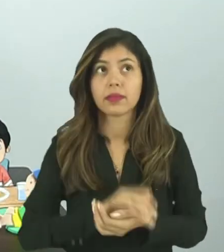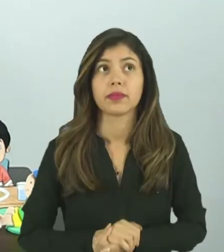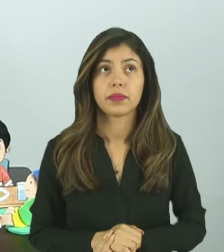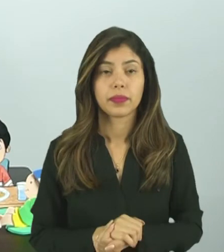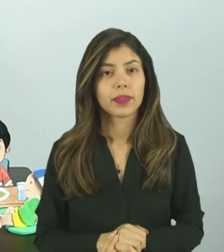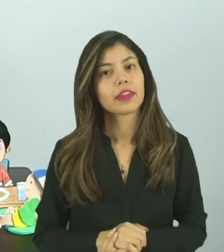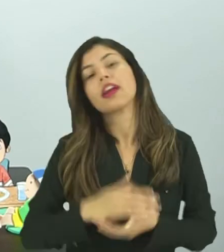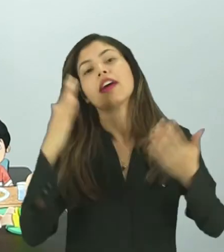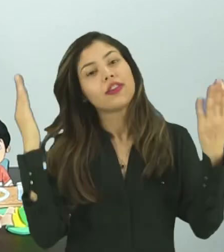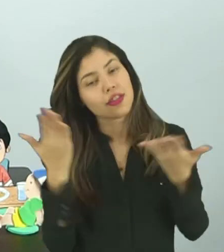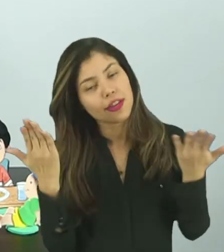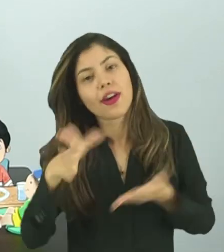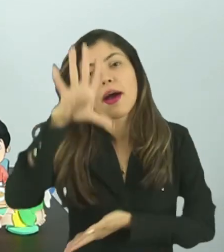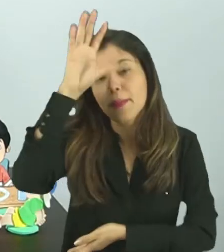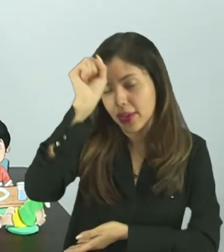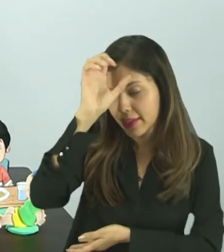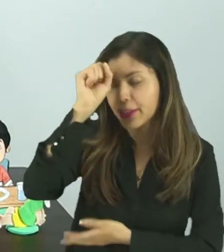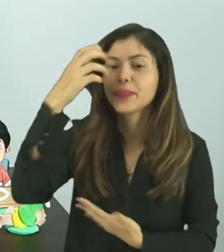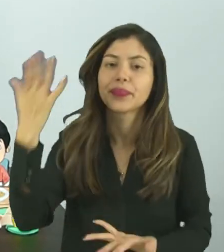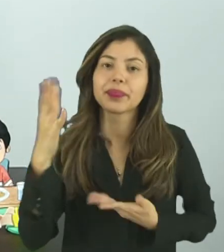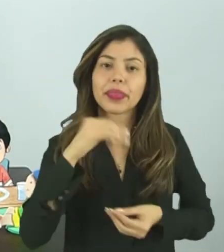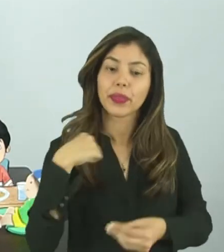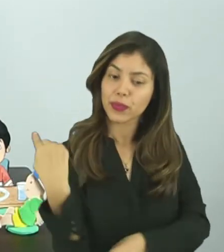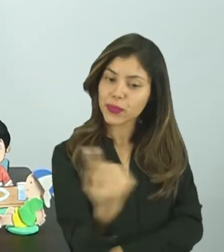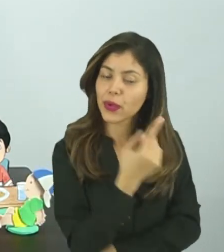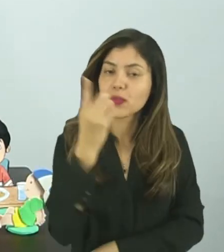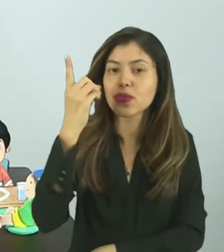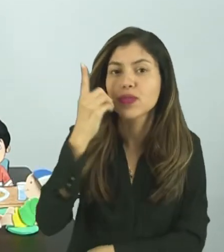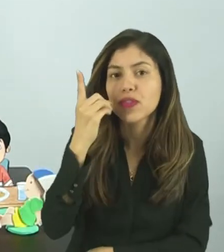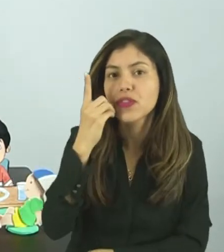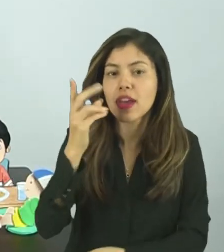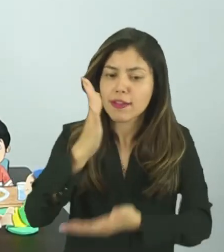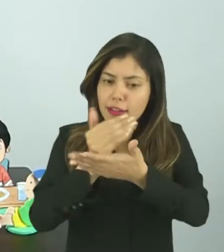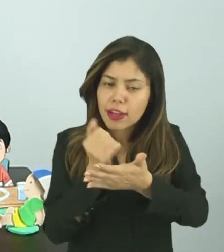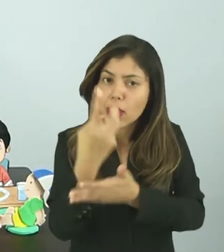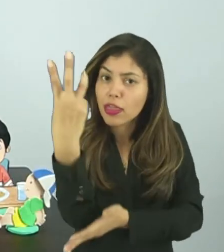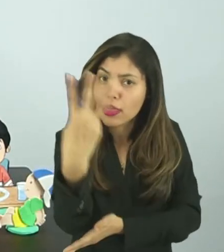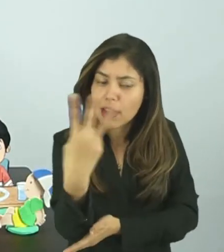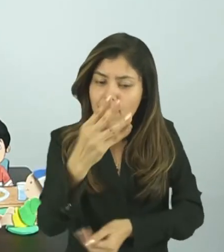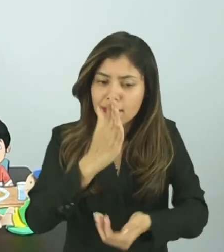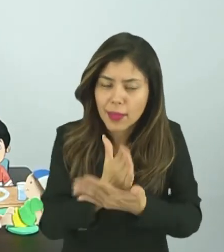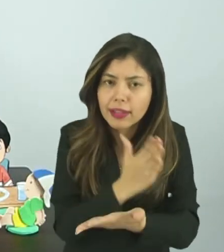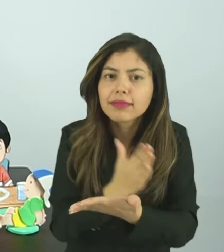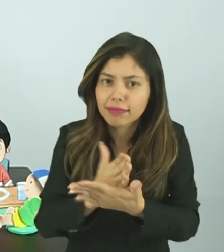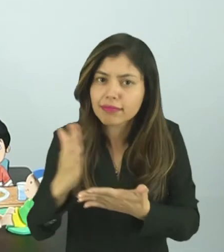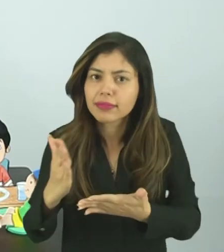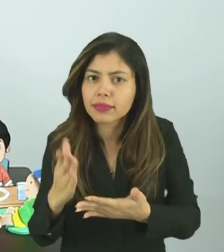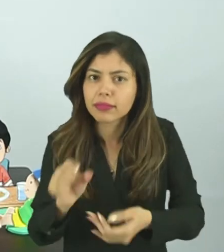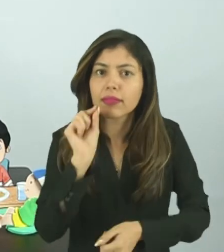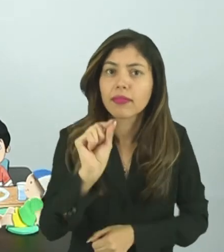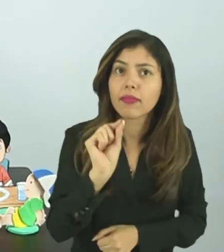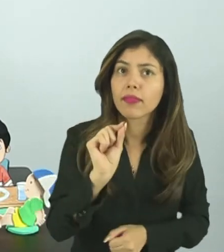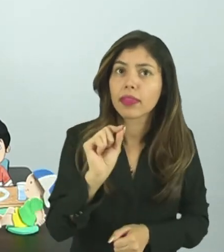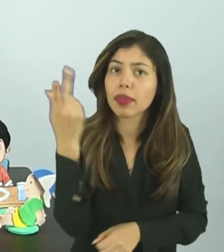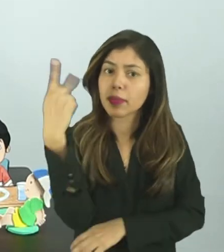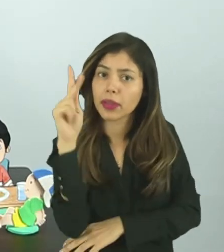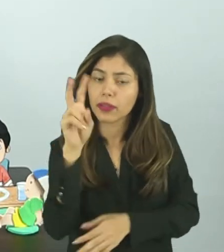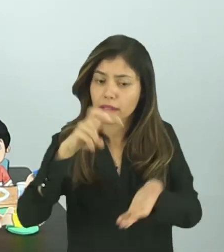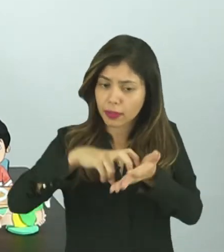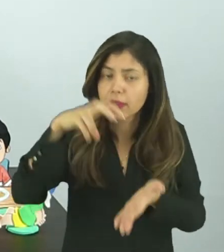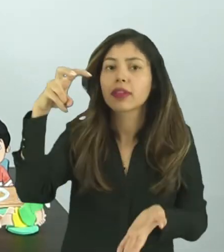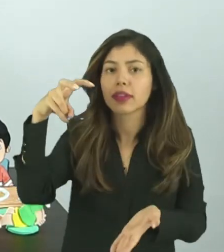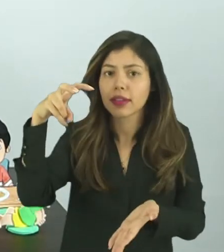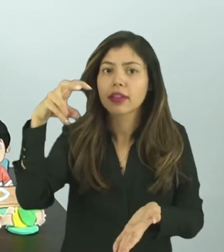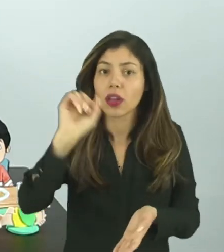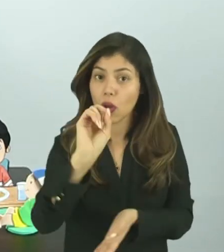Então, nós já aprendemos que o nosso dia se divide em três partes. Que foi o período da manhã,